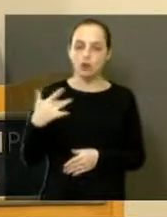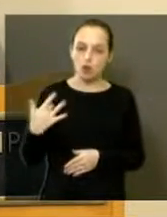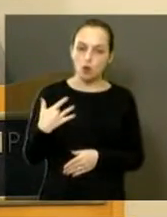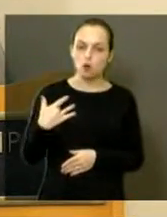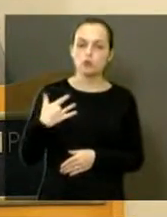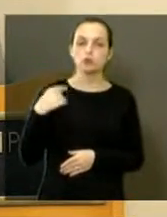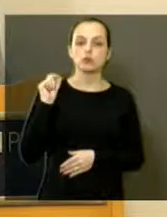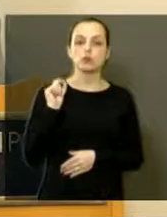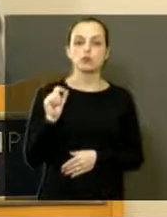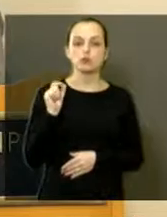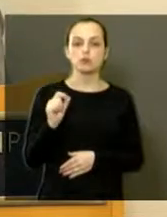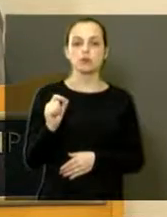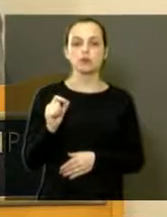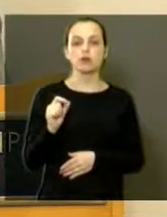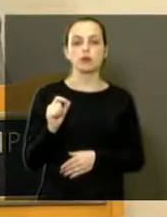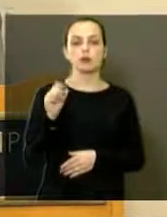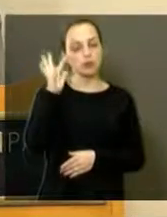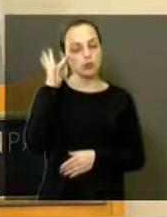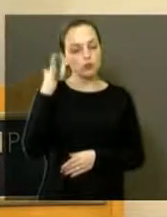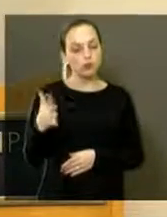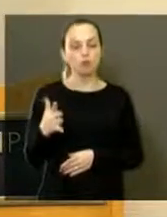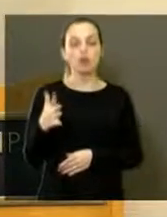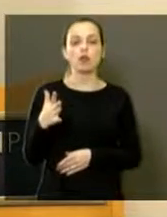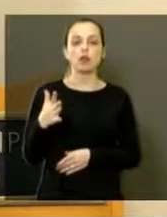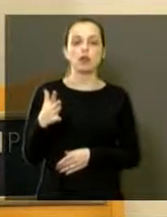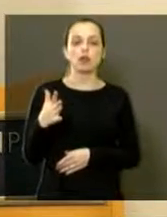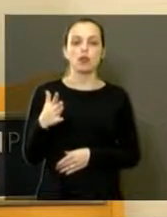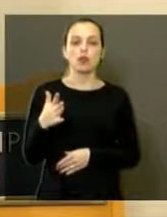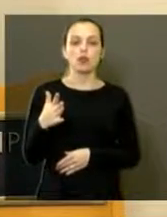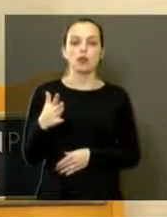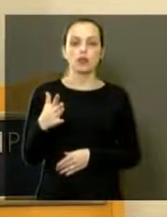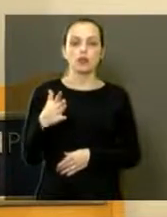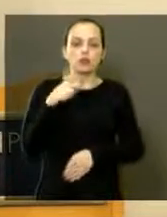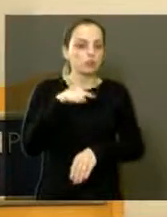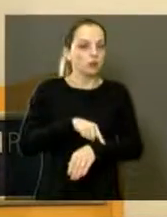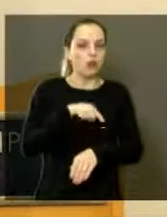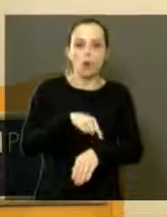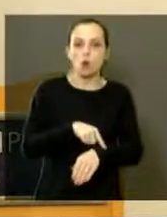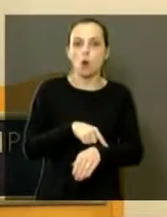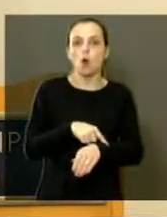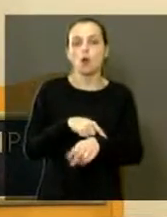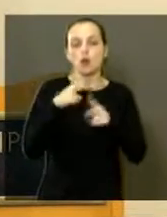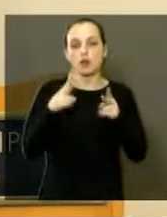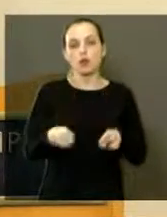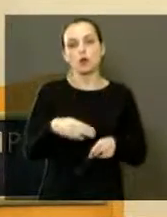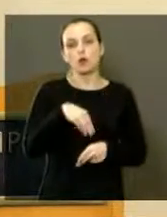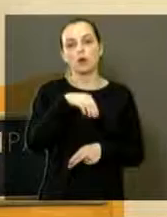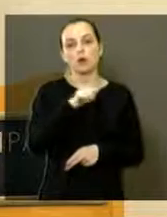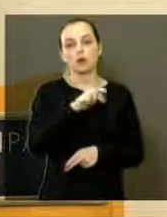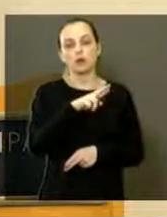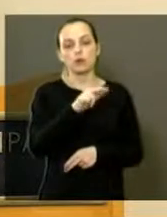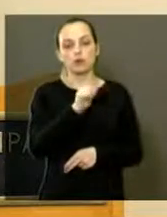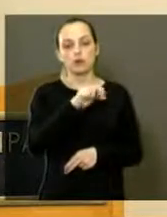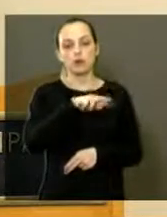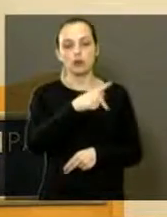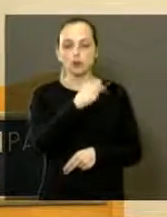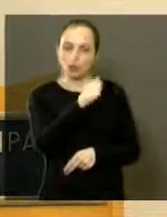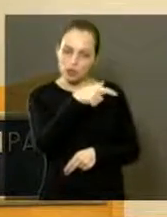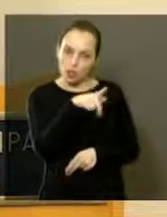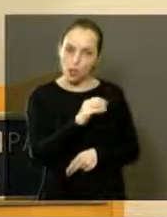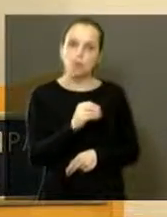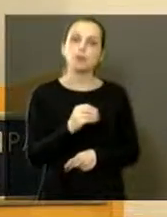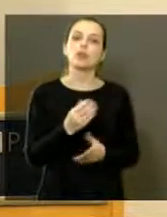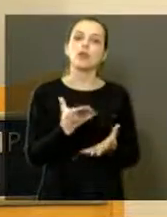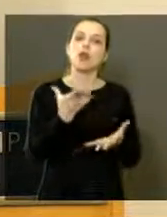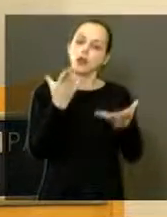providências que não chegavam uma hora. E como o Tarde Maranhão, ontem ele assumiu, daí um pouquinho saiu.